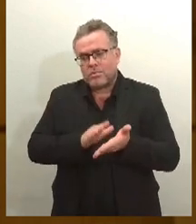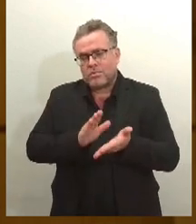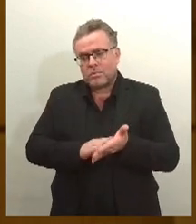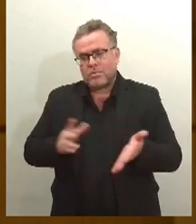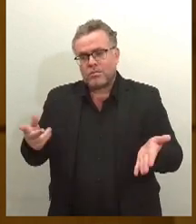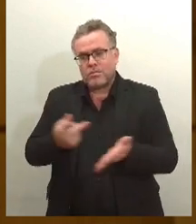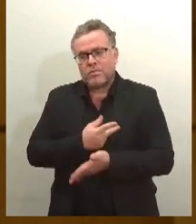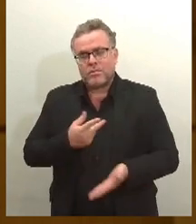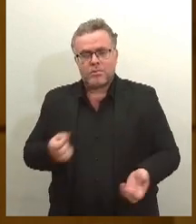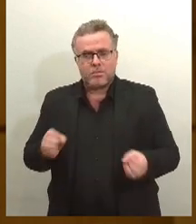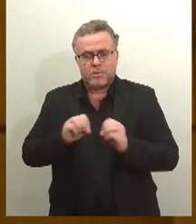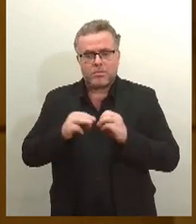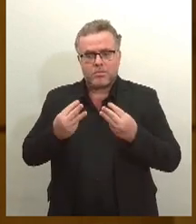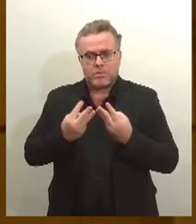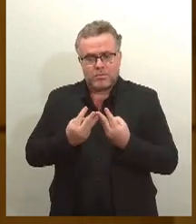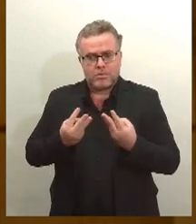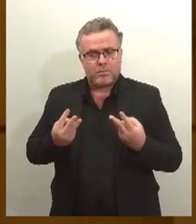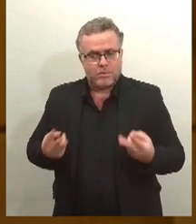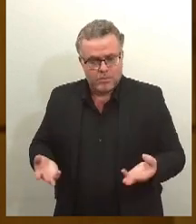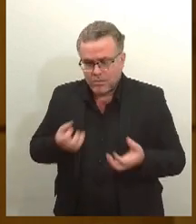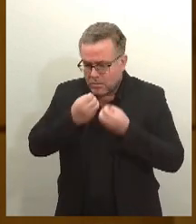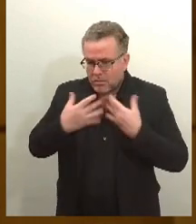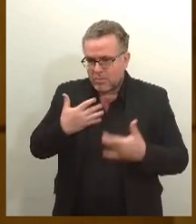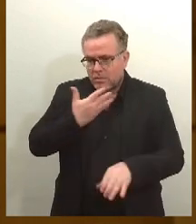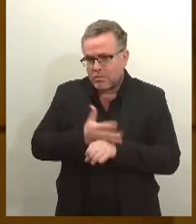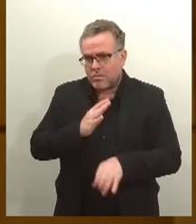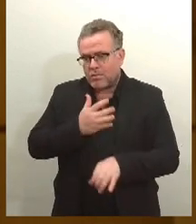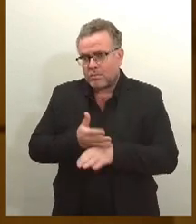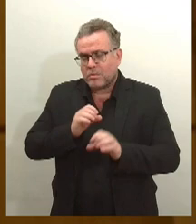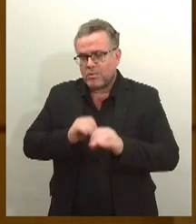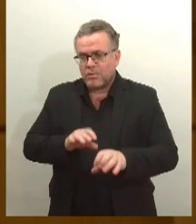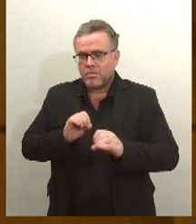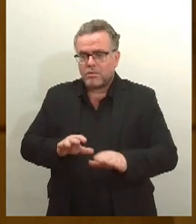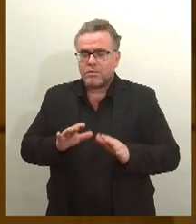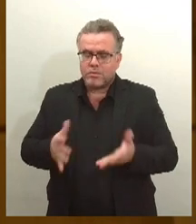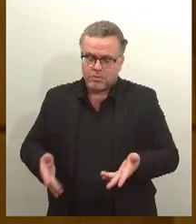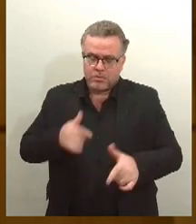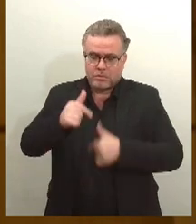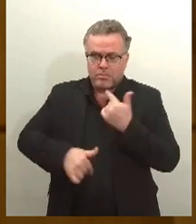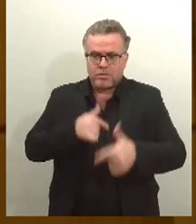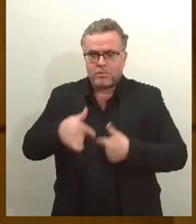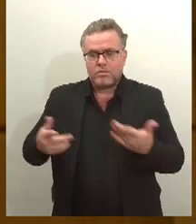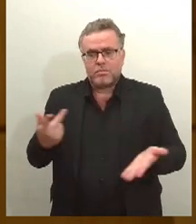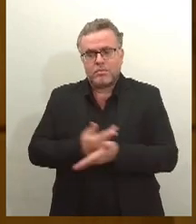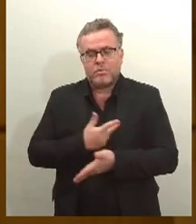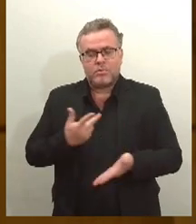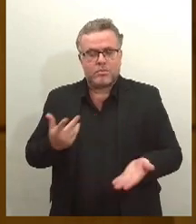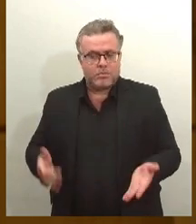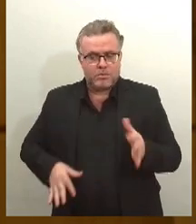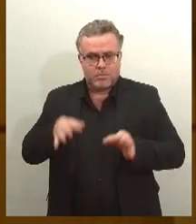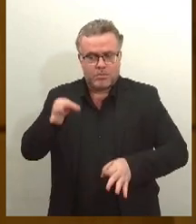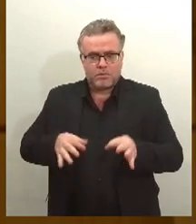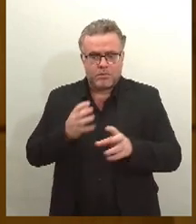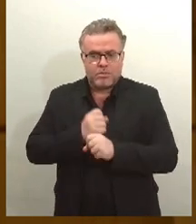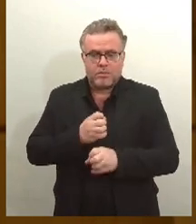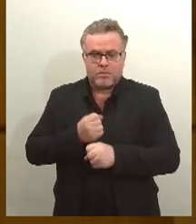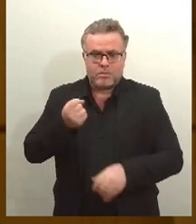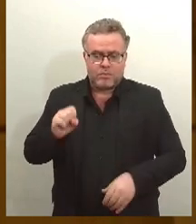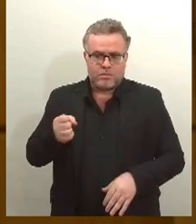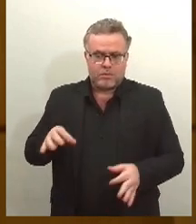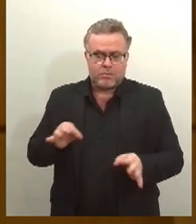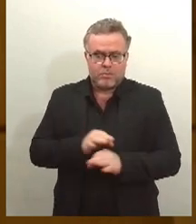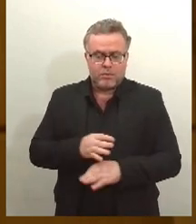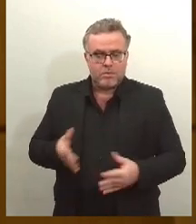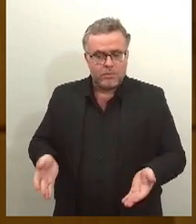Boas Práticas para uma Educação Transformadora, realizado pelo Tribunal de Contas do Estado de Sergipe. O